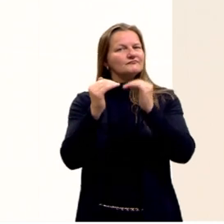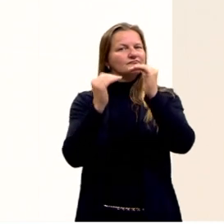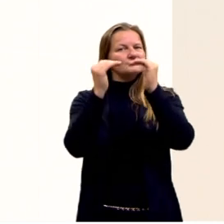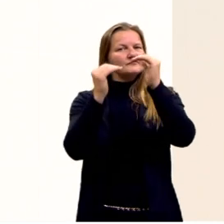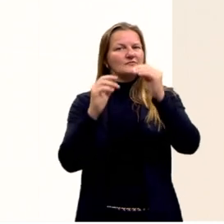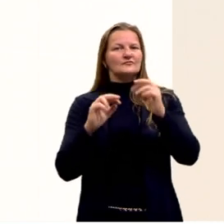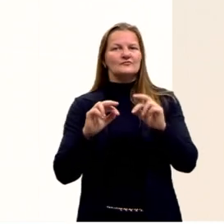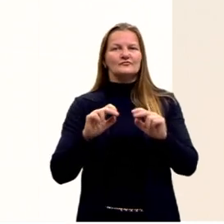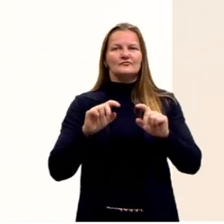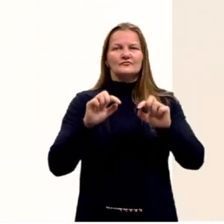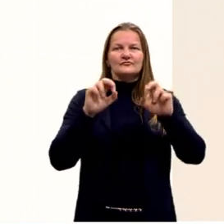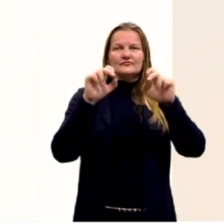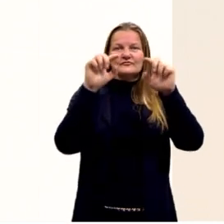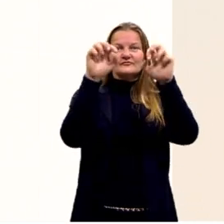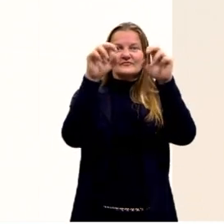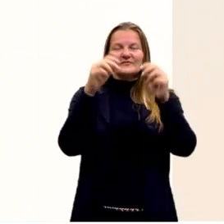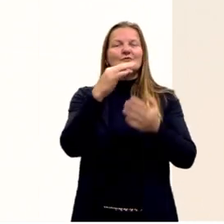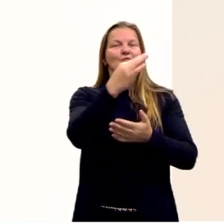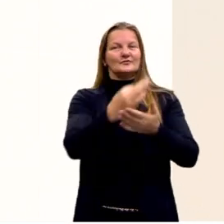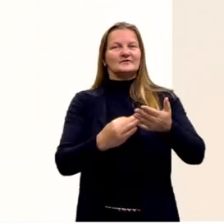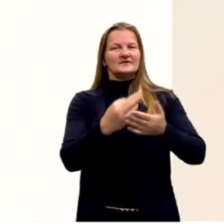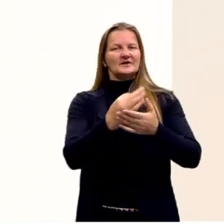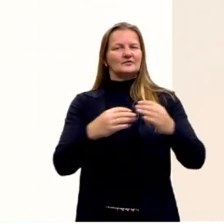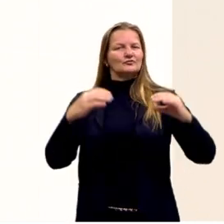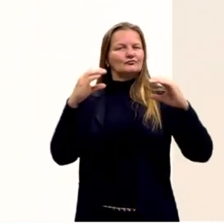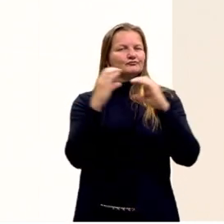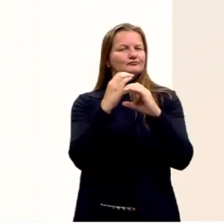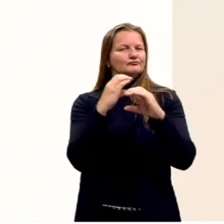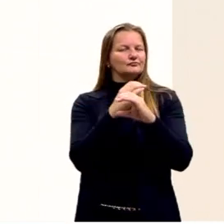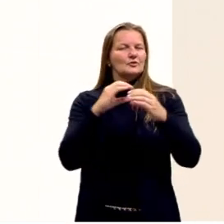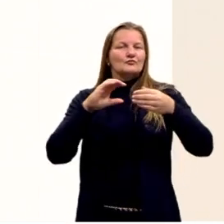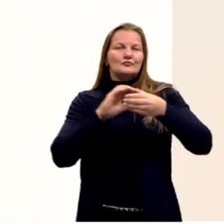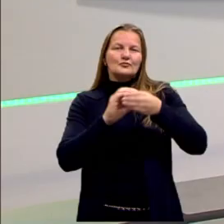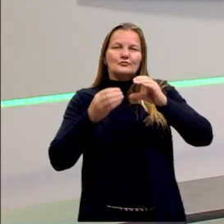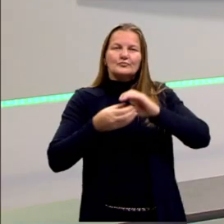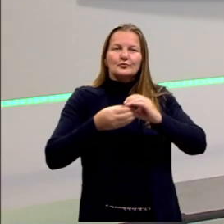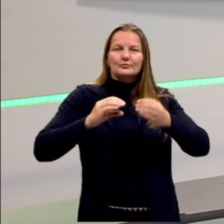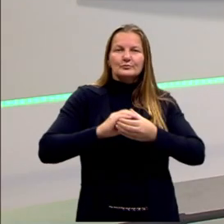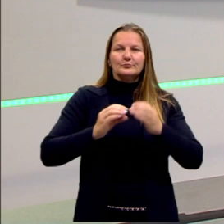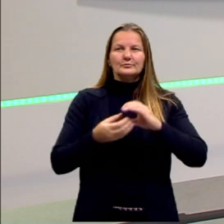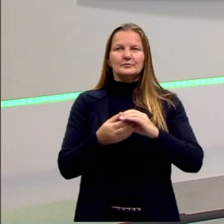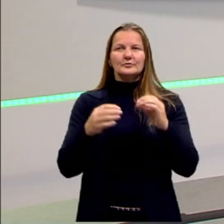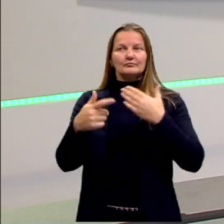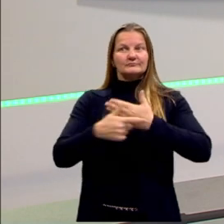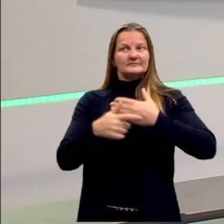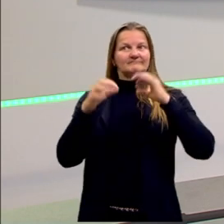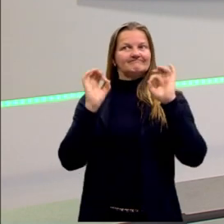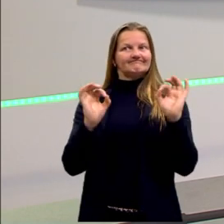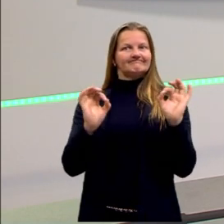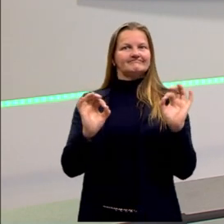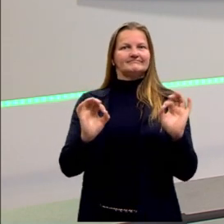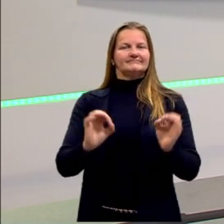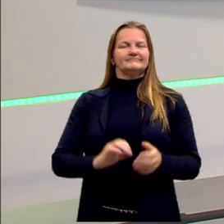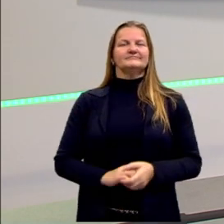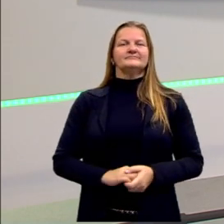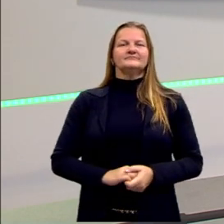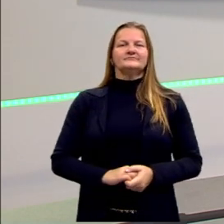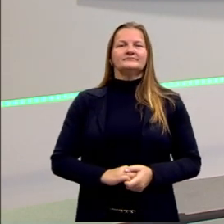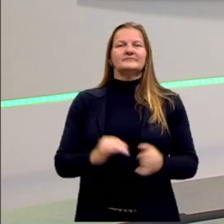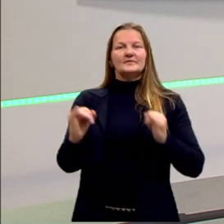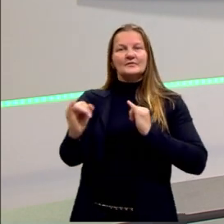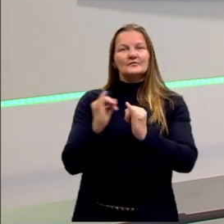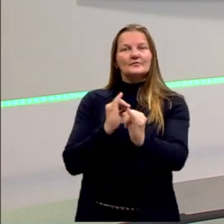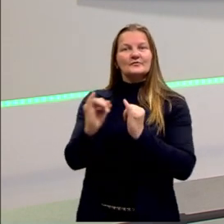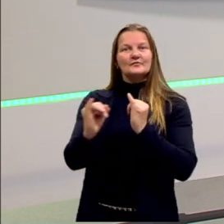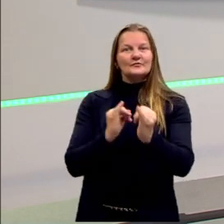aspectos para que um texto seja todo encaixadinho e faça sentido aí para o nosso interlocutor.